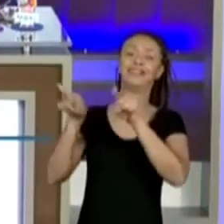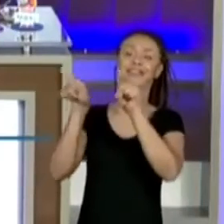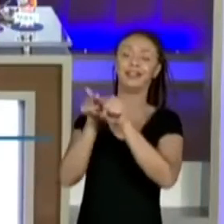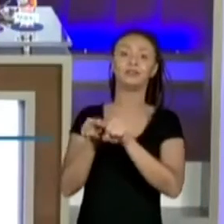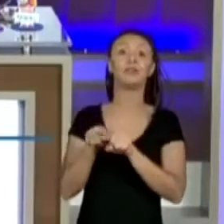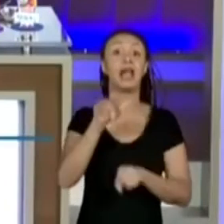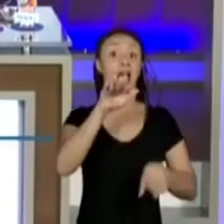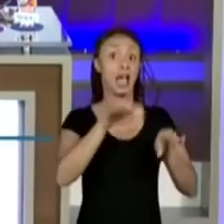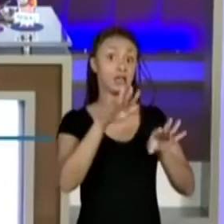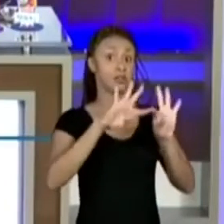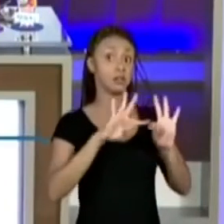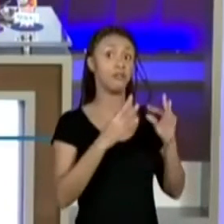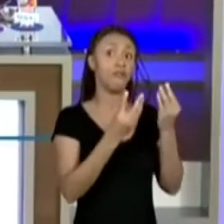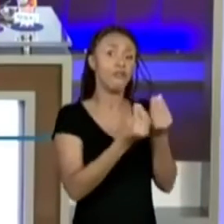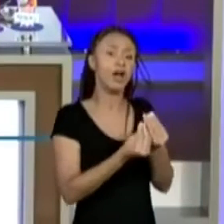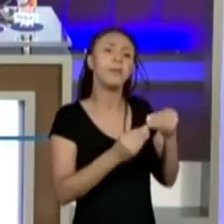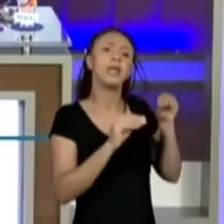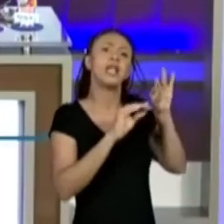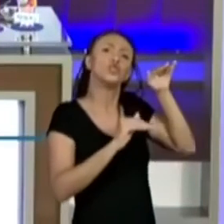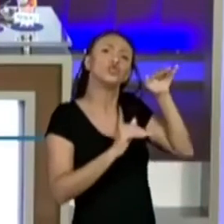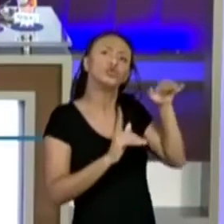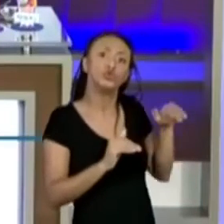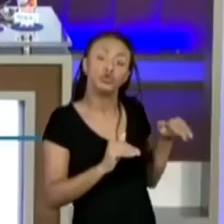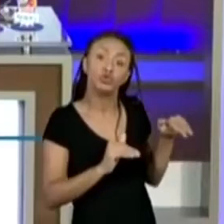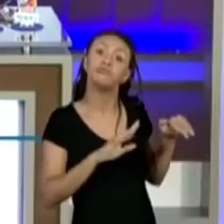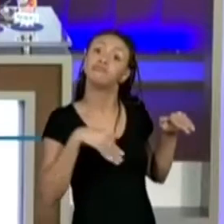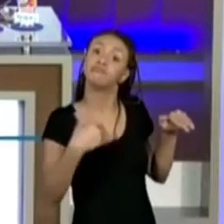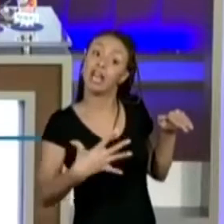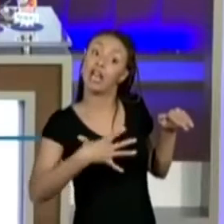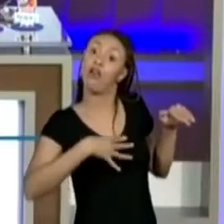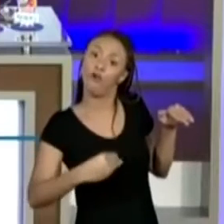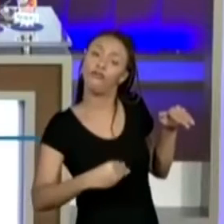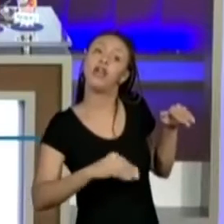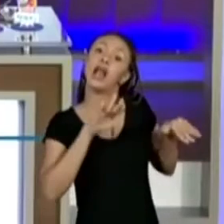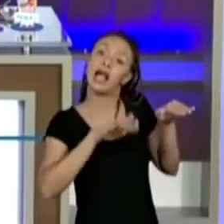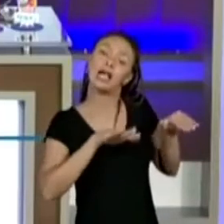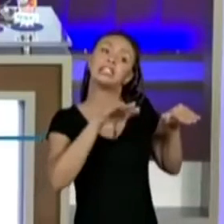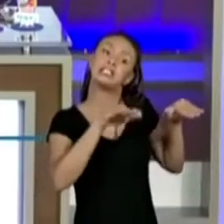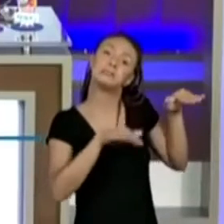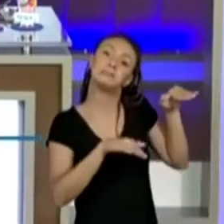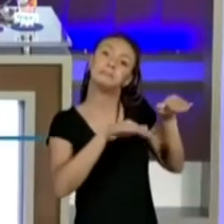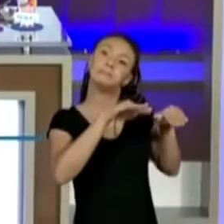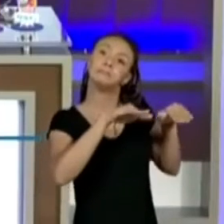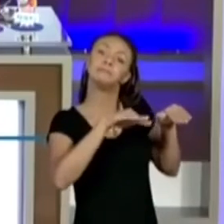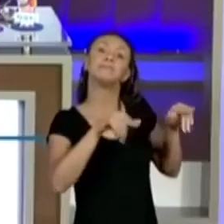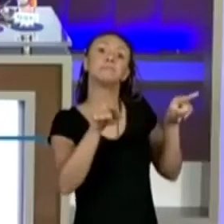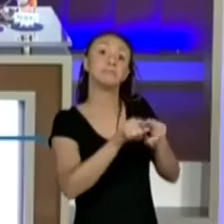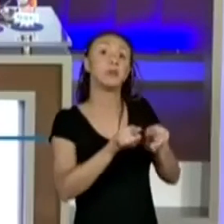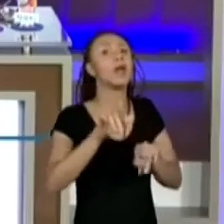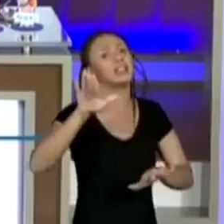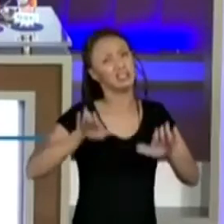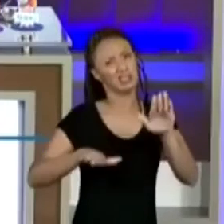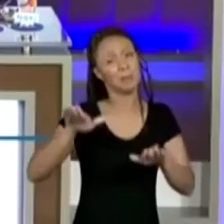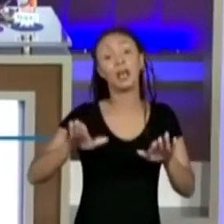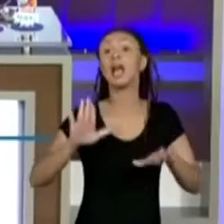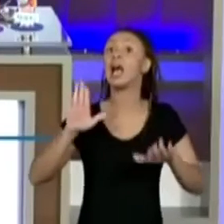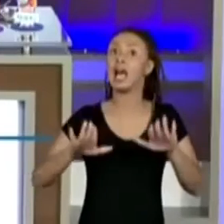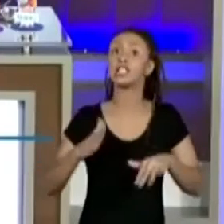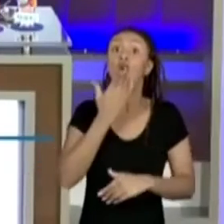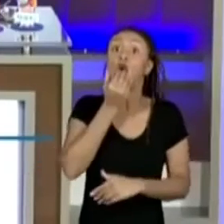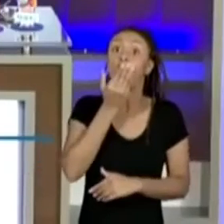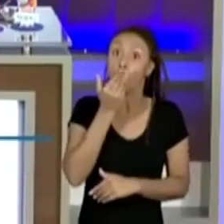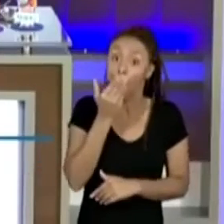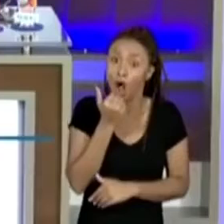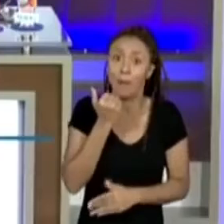pessoas que têm a estatura mais baixa, então as crianças às vezes ficam mais baixas. Mas depende, viu gente? Às vezes come